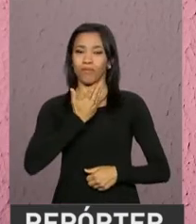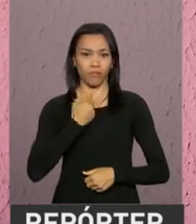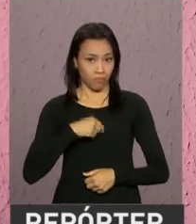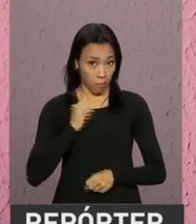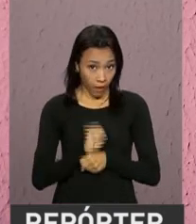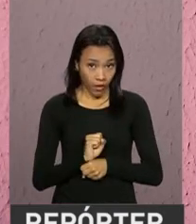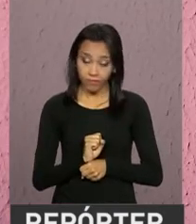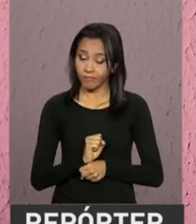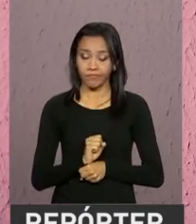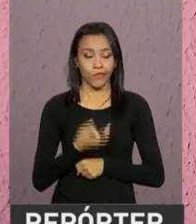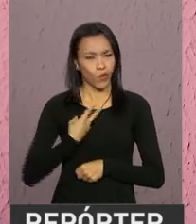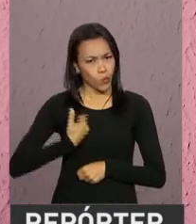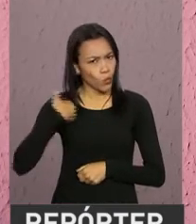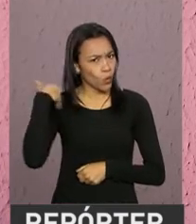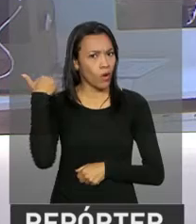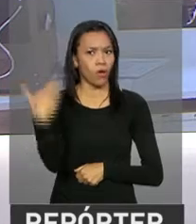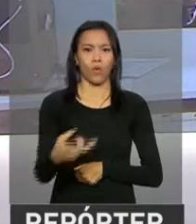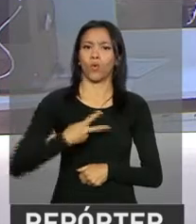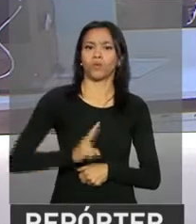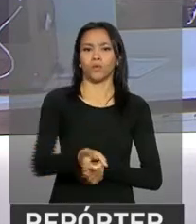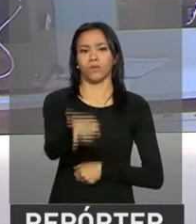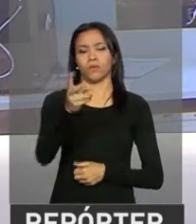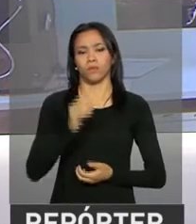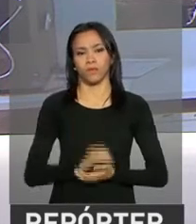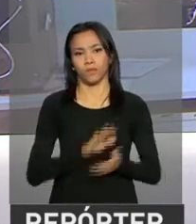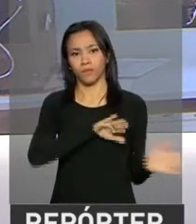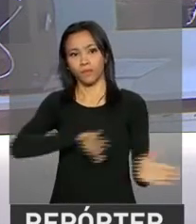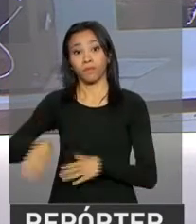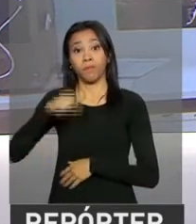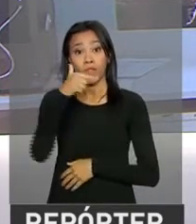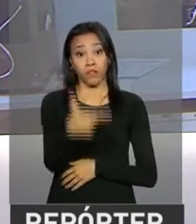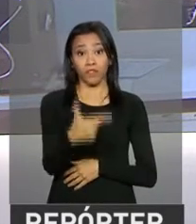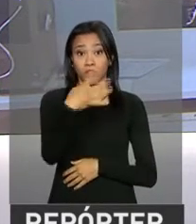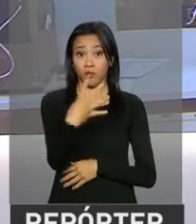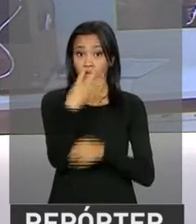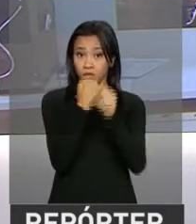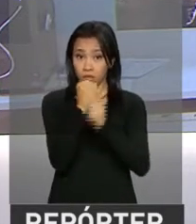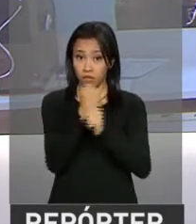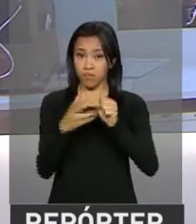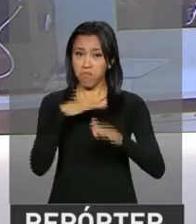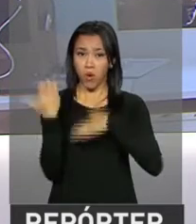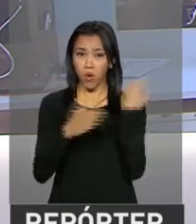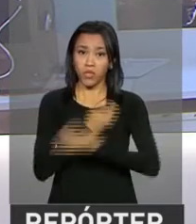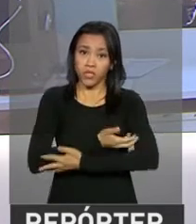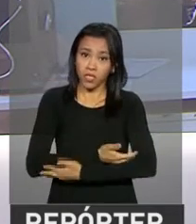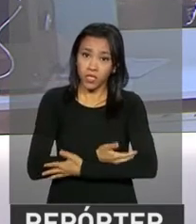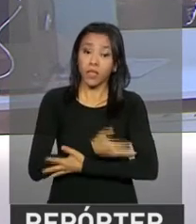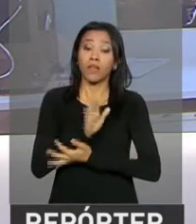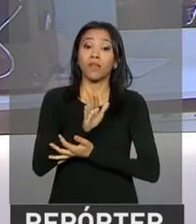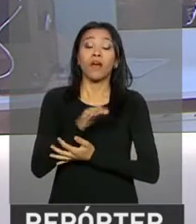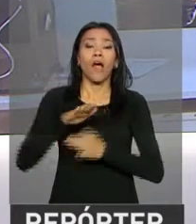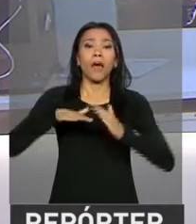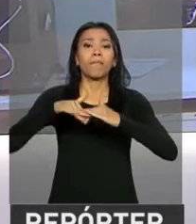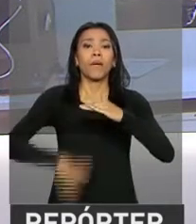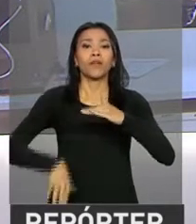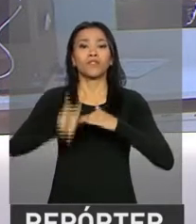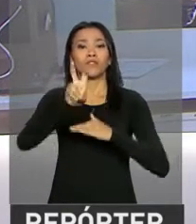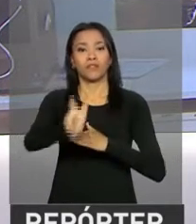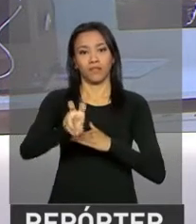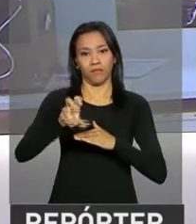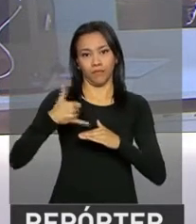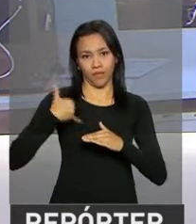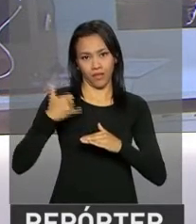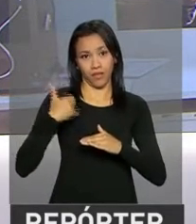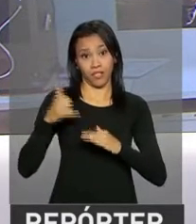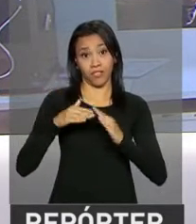contínua. Ela vai até o final. Em 24 anos, a mortalidade de crianças menores de 5 anos caiu 80